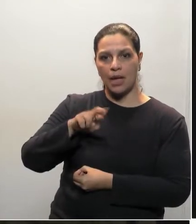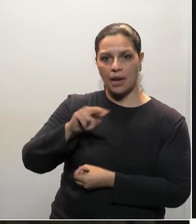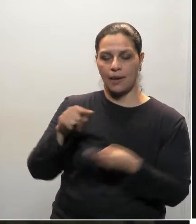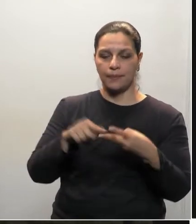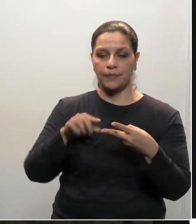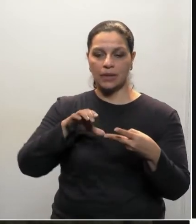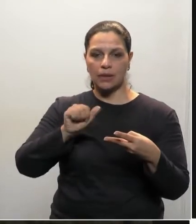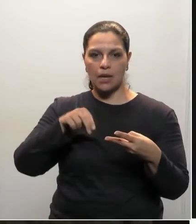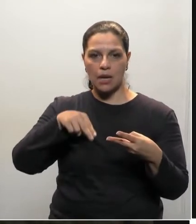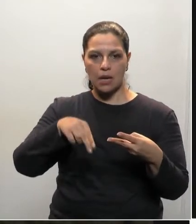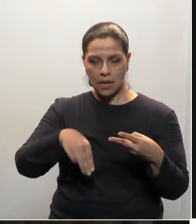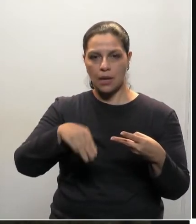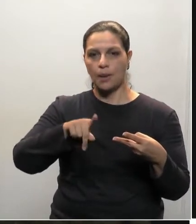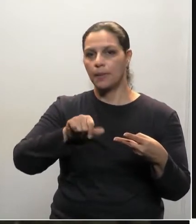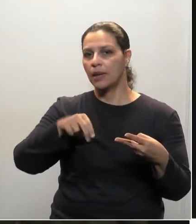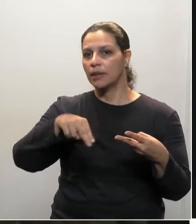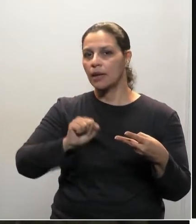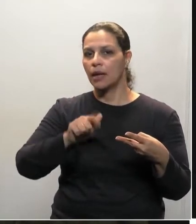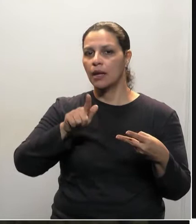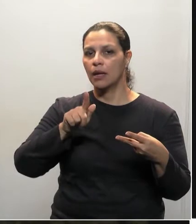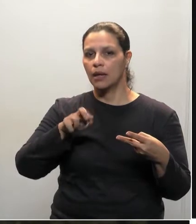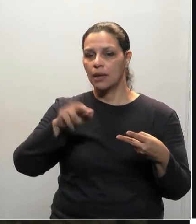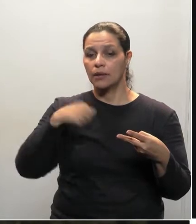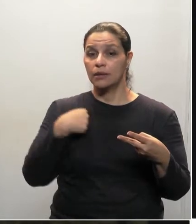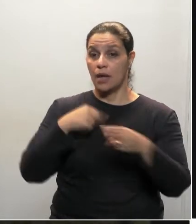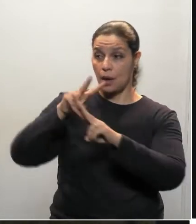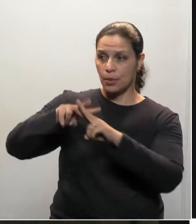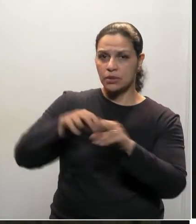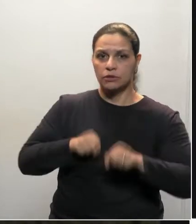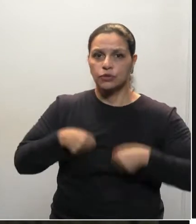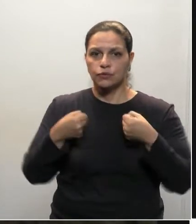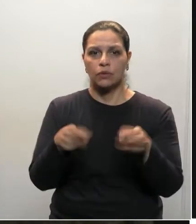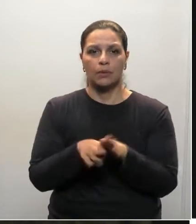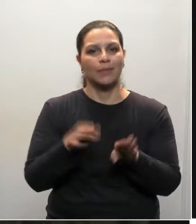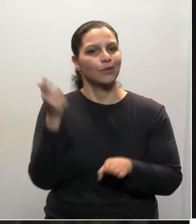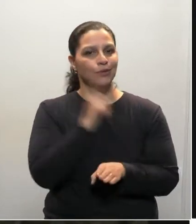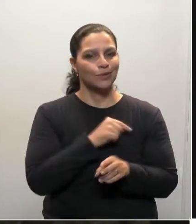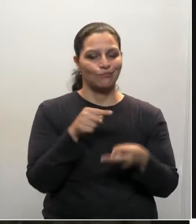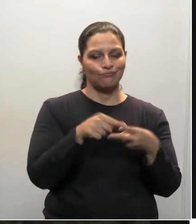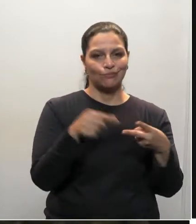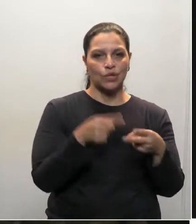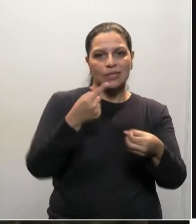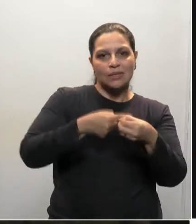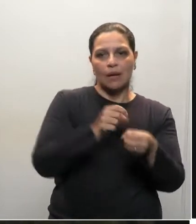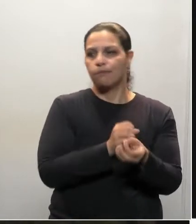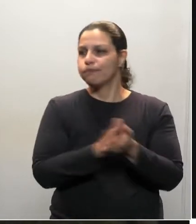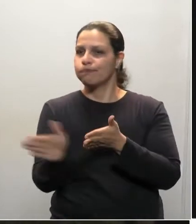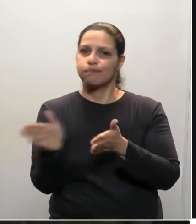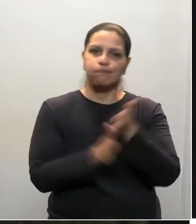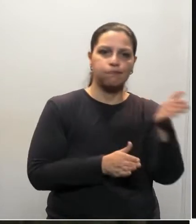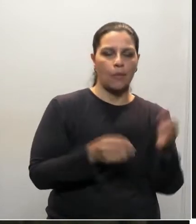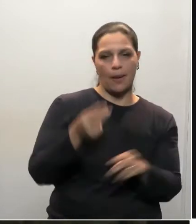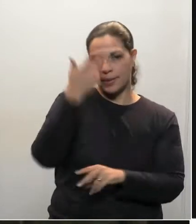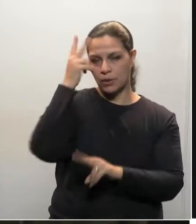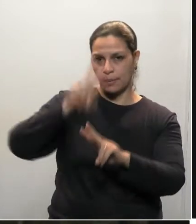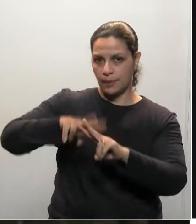todo o esforço que o departamento penitenciário vem fazendo e recebendo